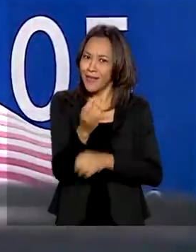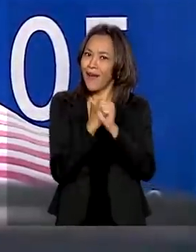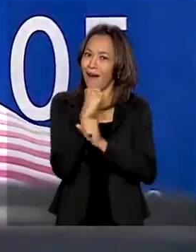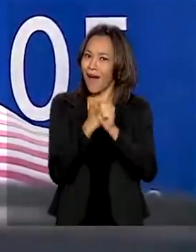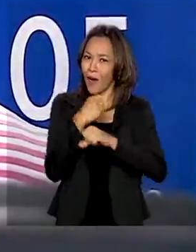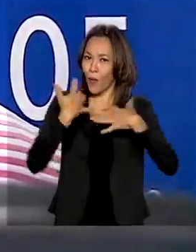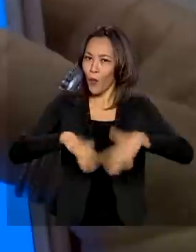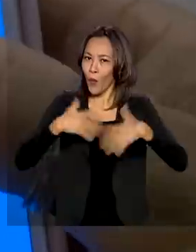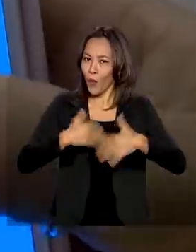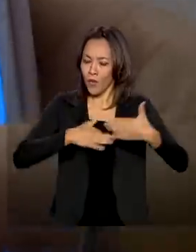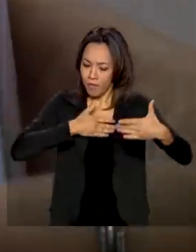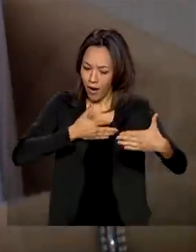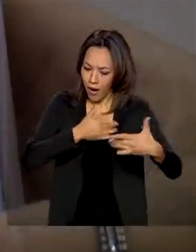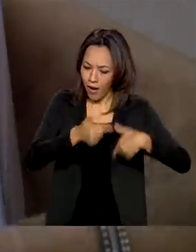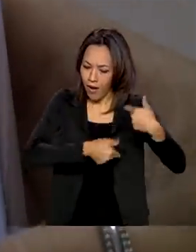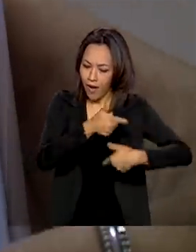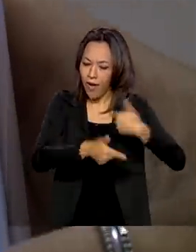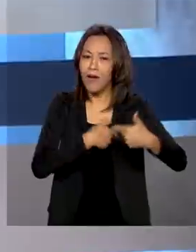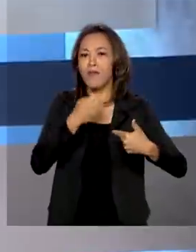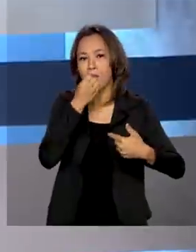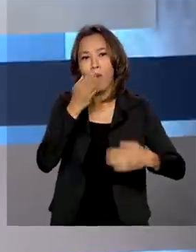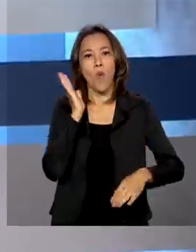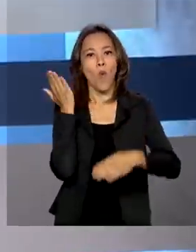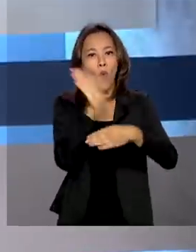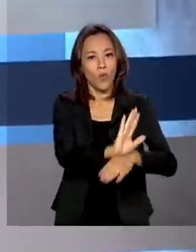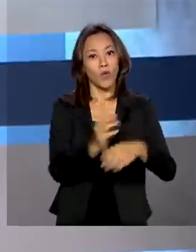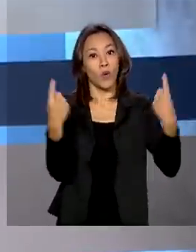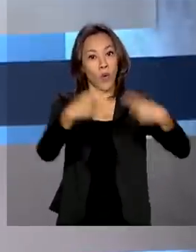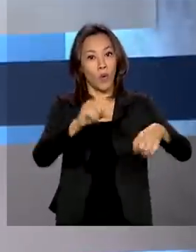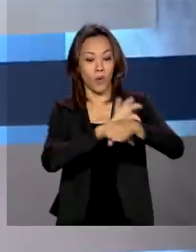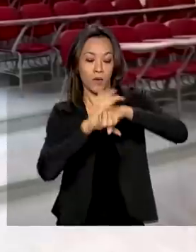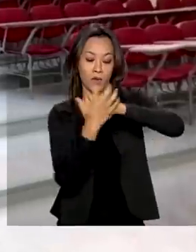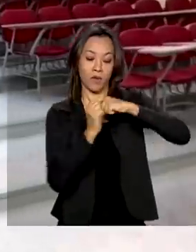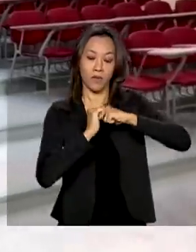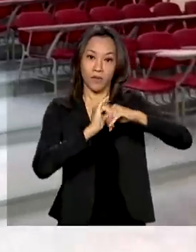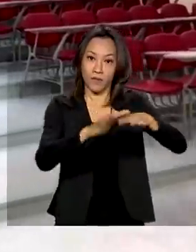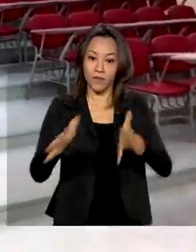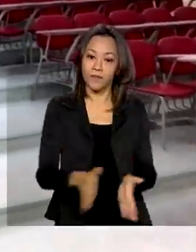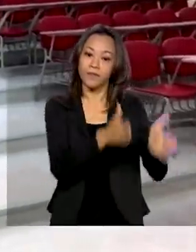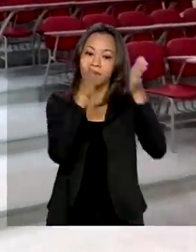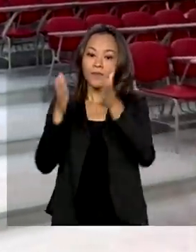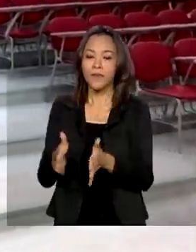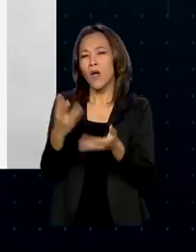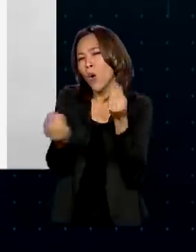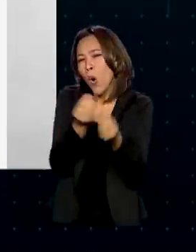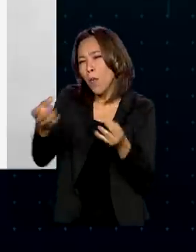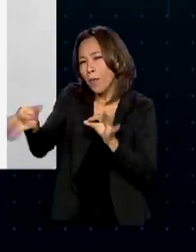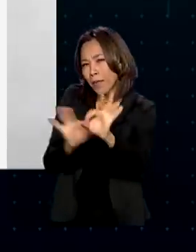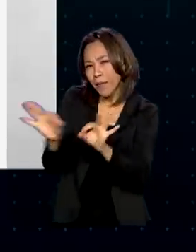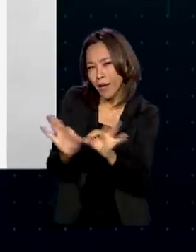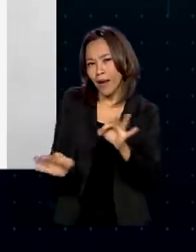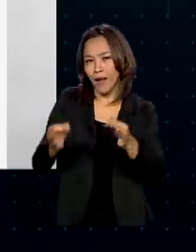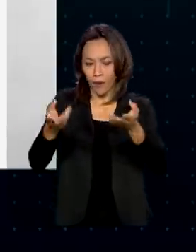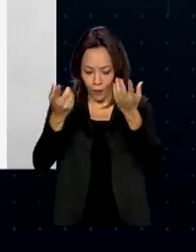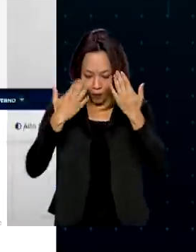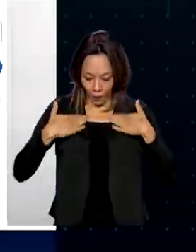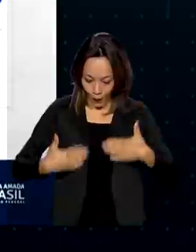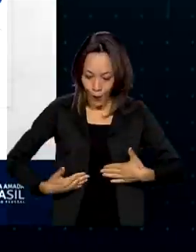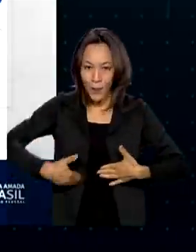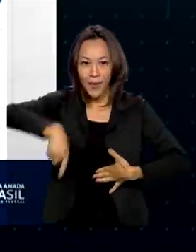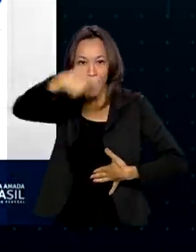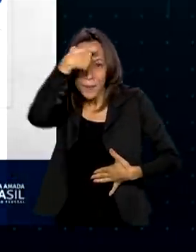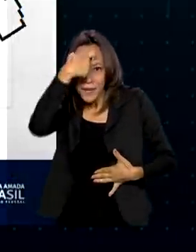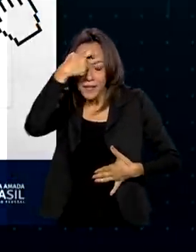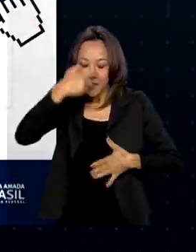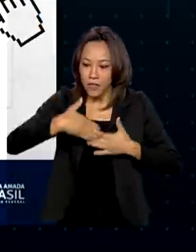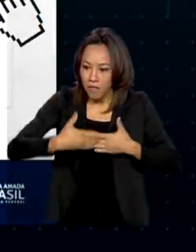fundamentais no enfrentamento à Covid-19. Veja também como preparar o corpo e a mente para a maratona de